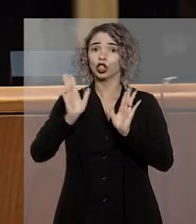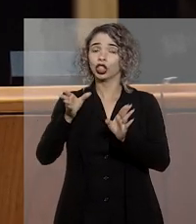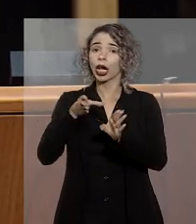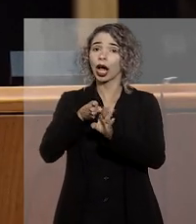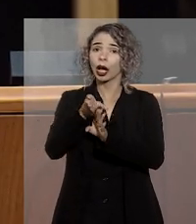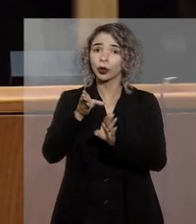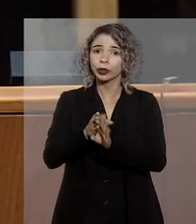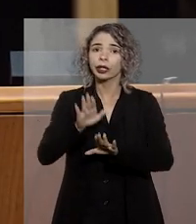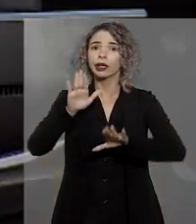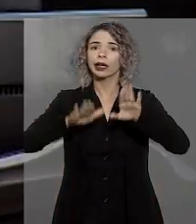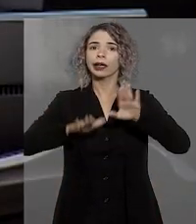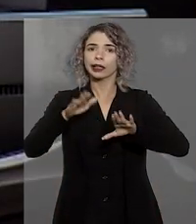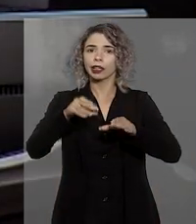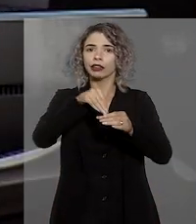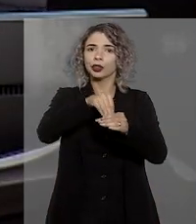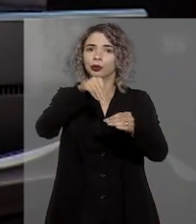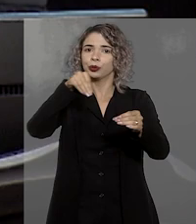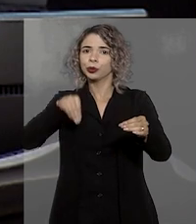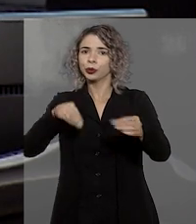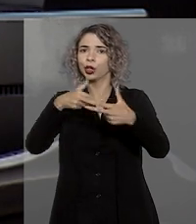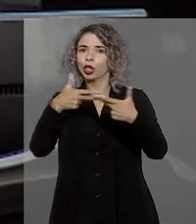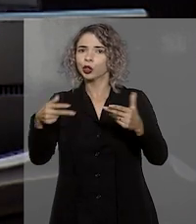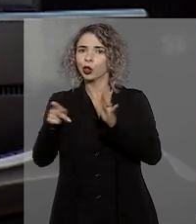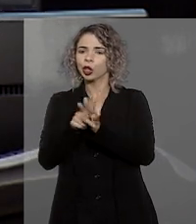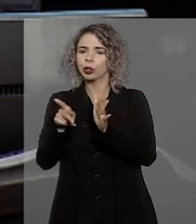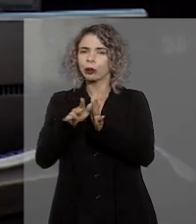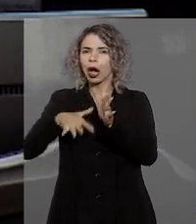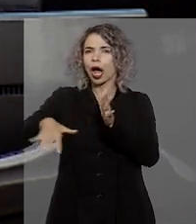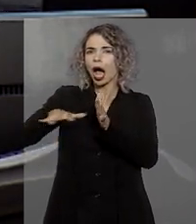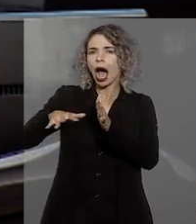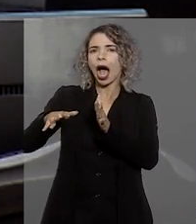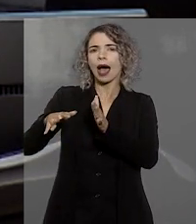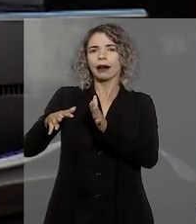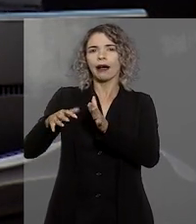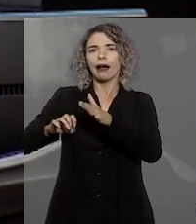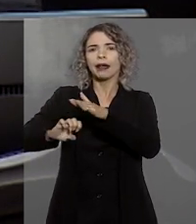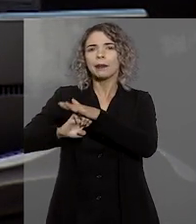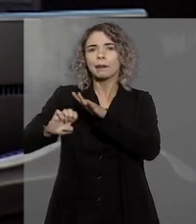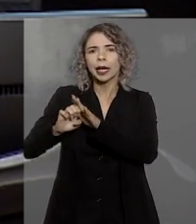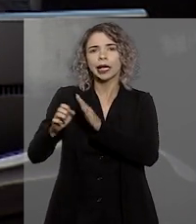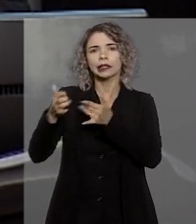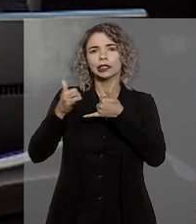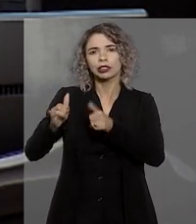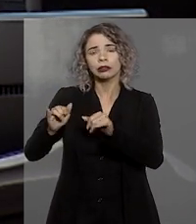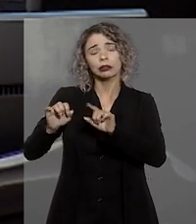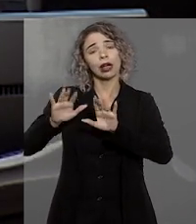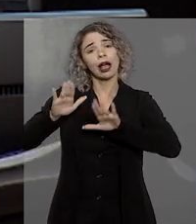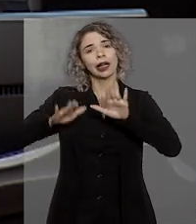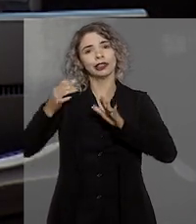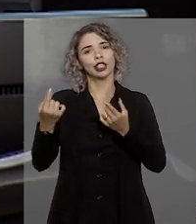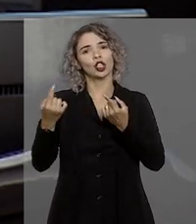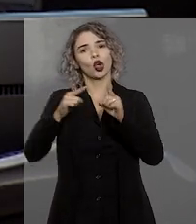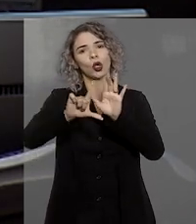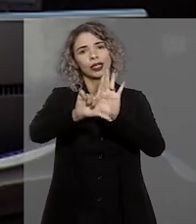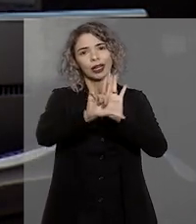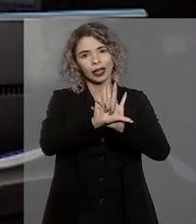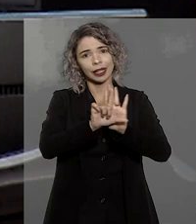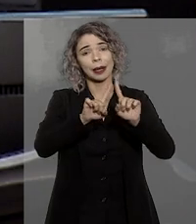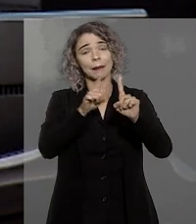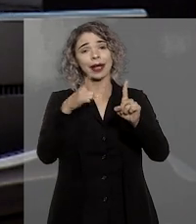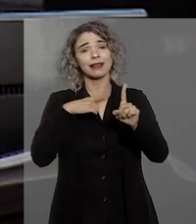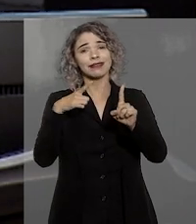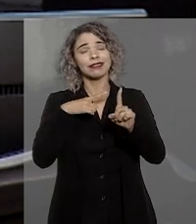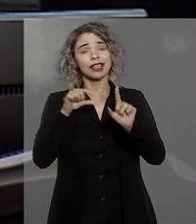entendeu ser recomendável que eventual afastamento dos atos de agências reguladoras se dê por motivo de ilegalidade,